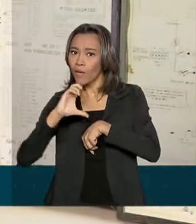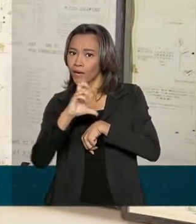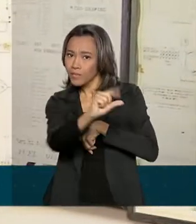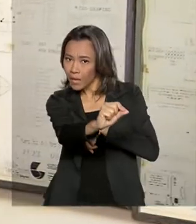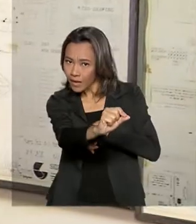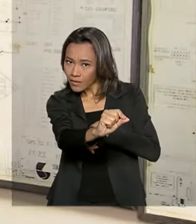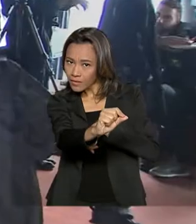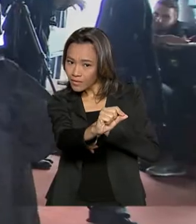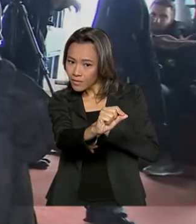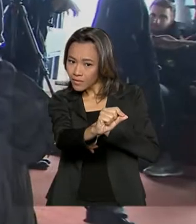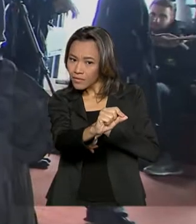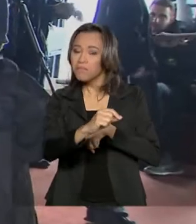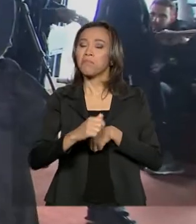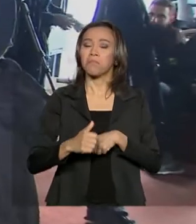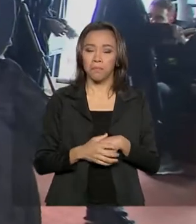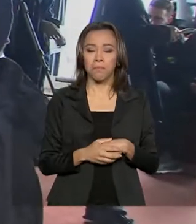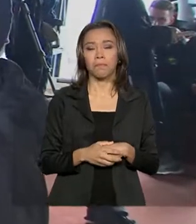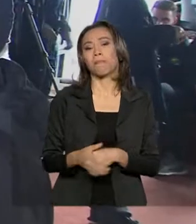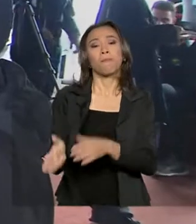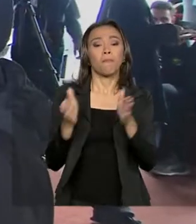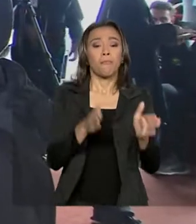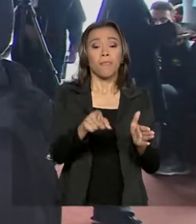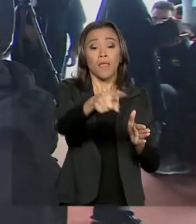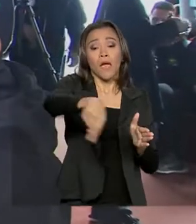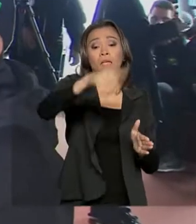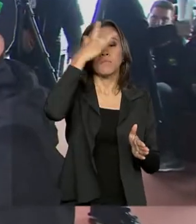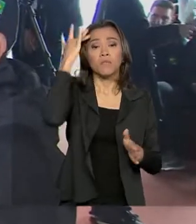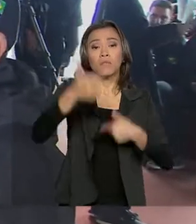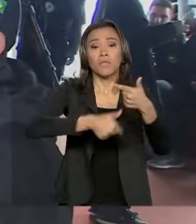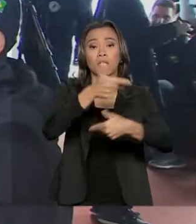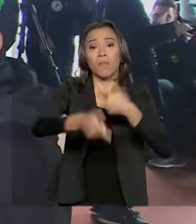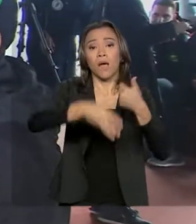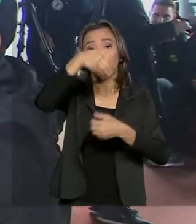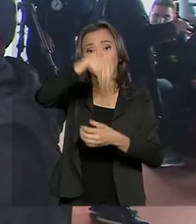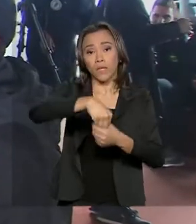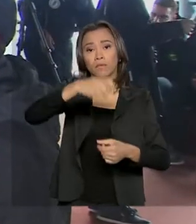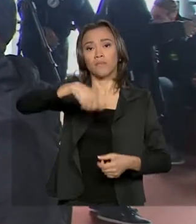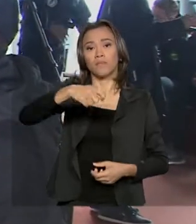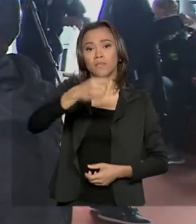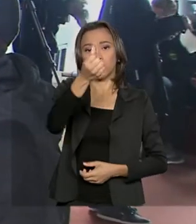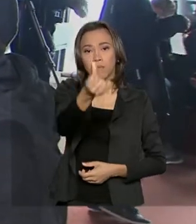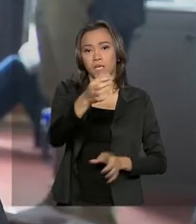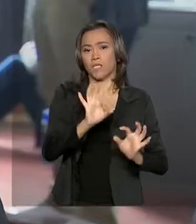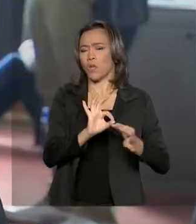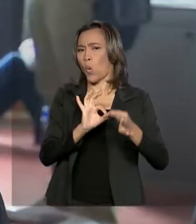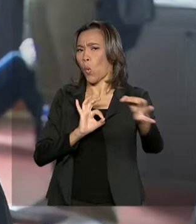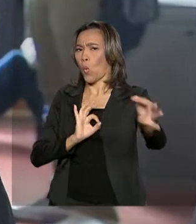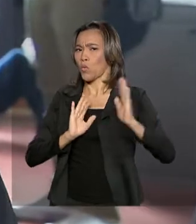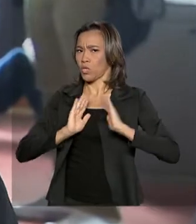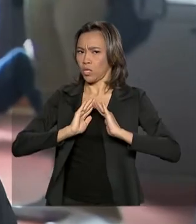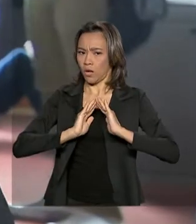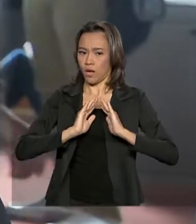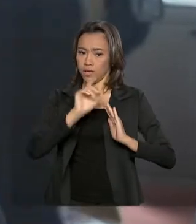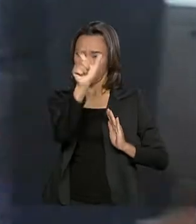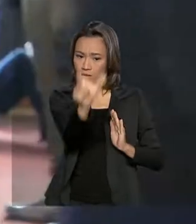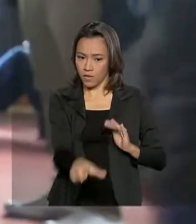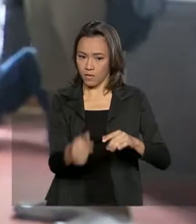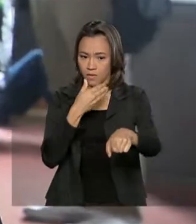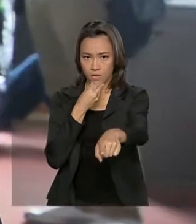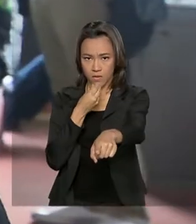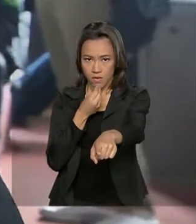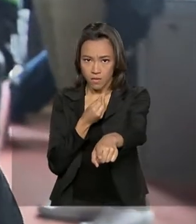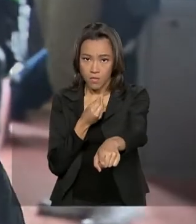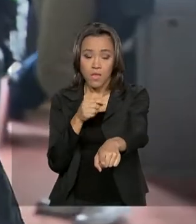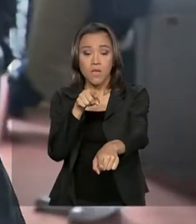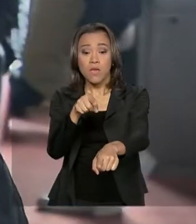Hora de render o serviço. Os militares que estão no navio ficam seis meses longe de casa. Pessoas como o sargento Carlos Torres,